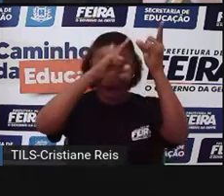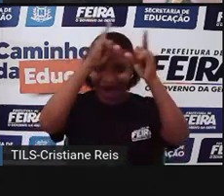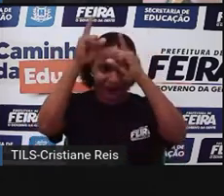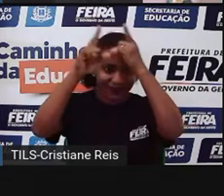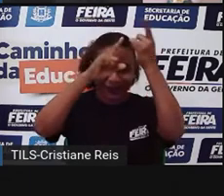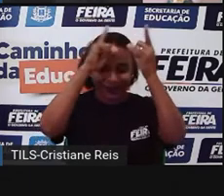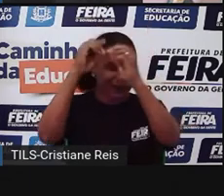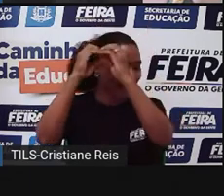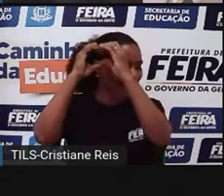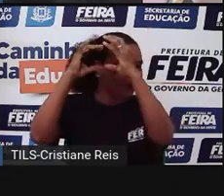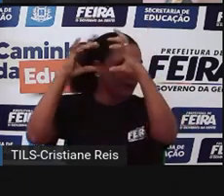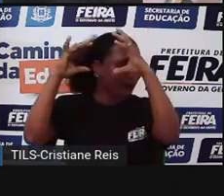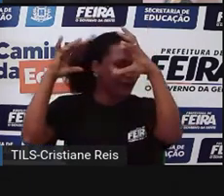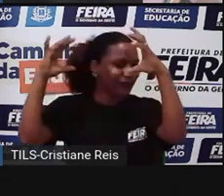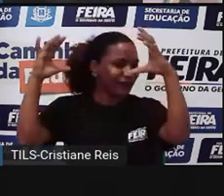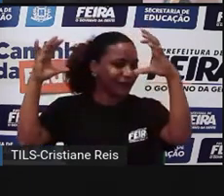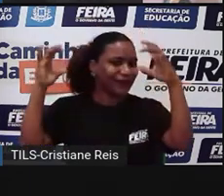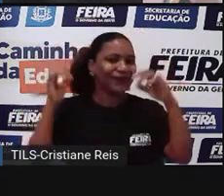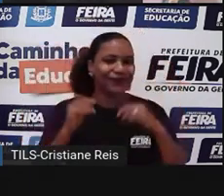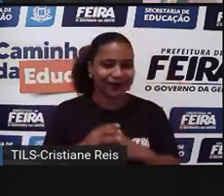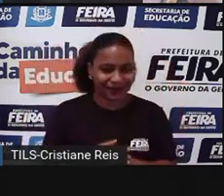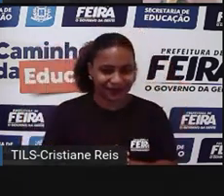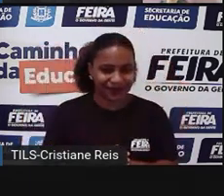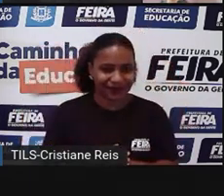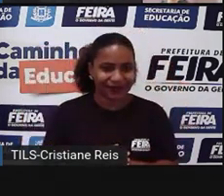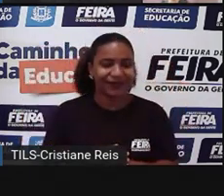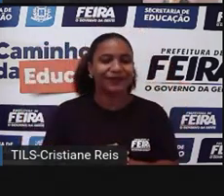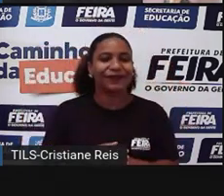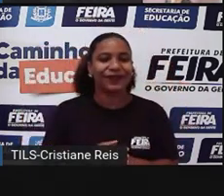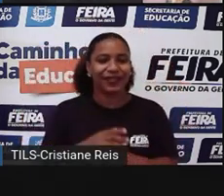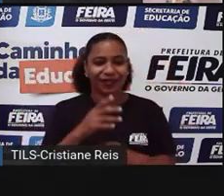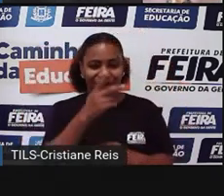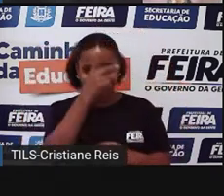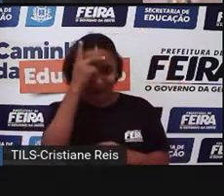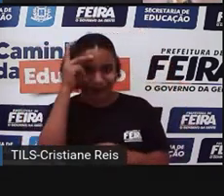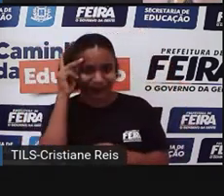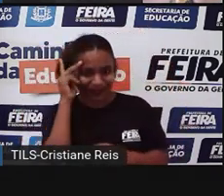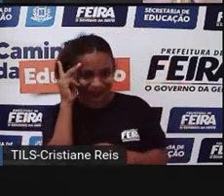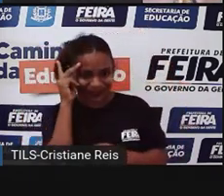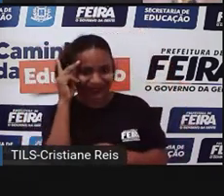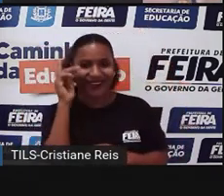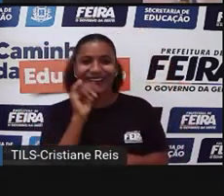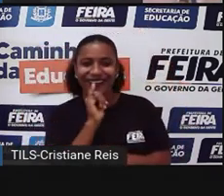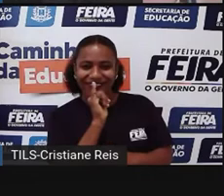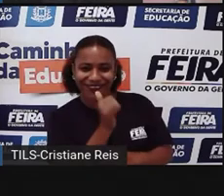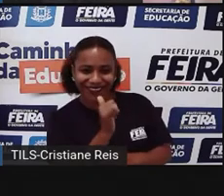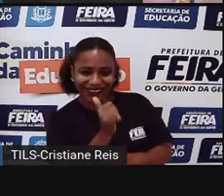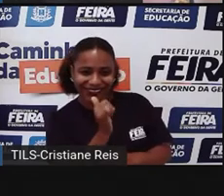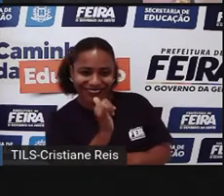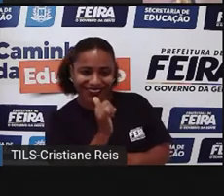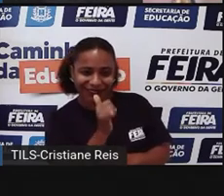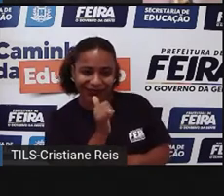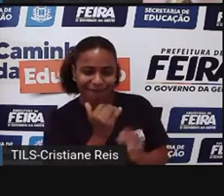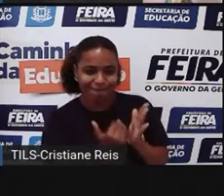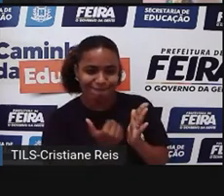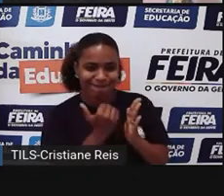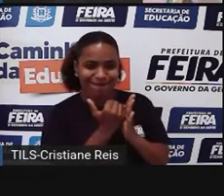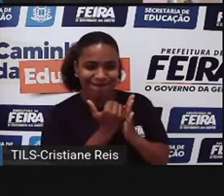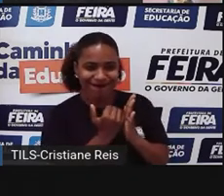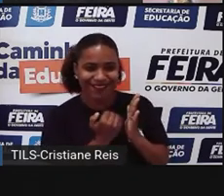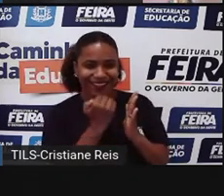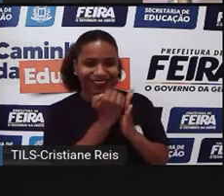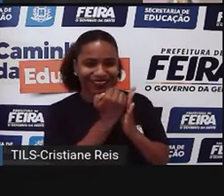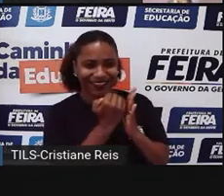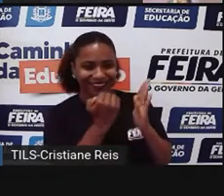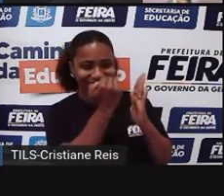frase que diz assim, quem conta um conto, aumenta um ponto. Isso é verdade. E a gente aumenta, não é só